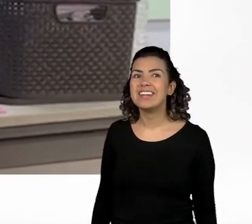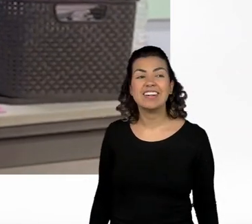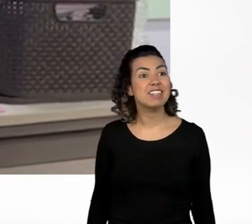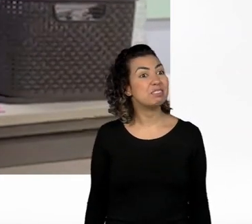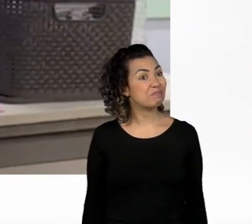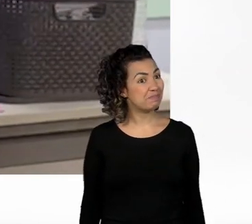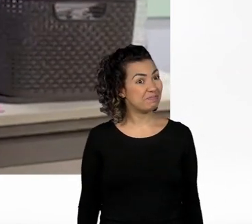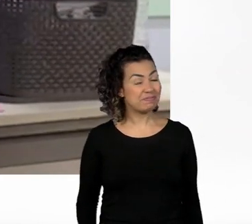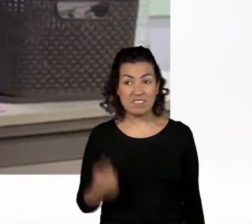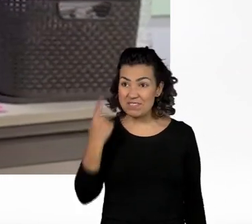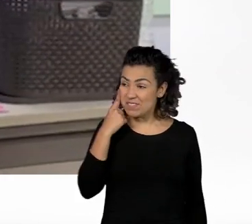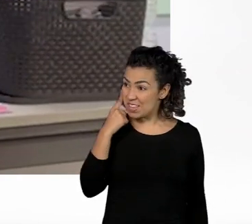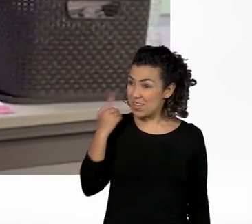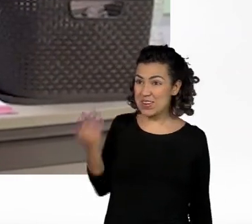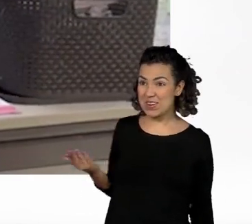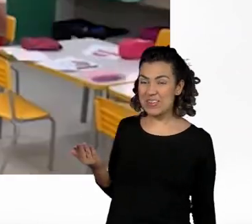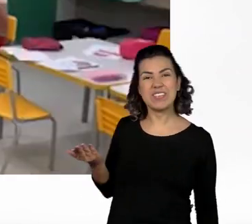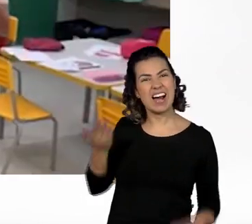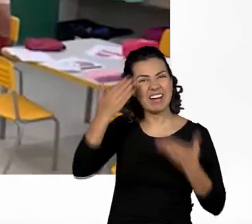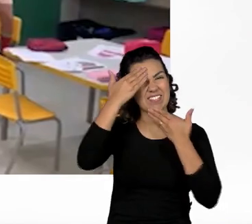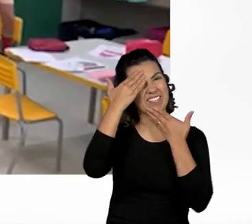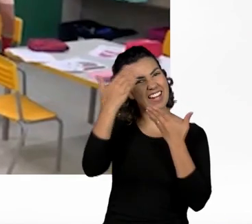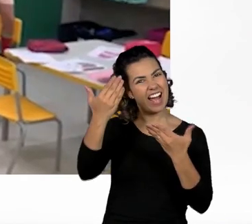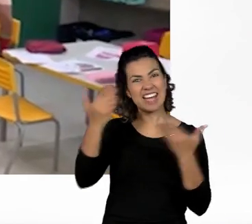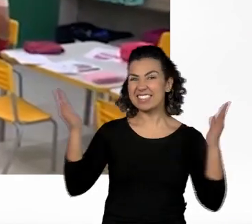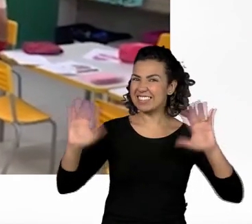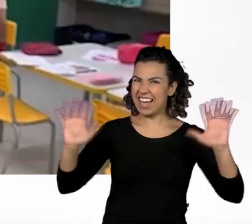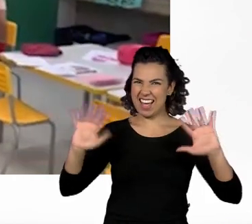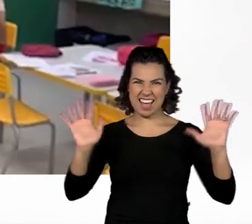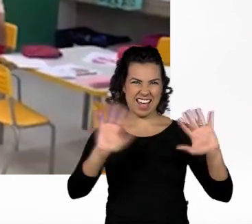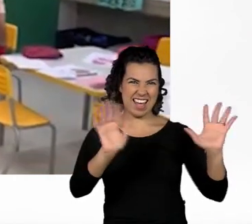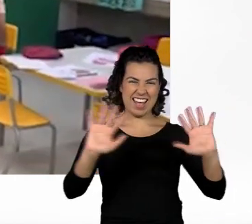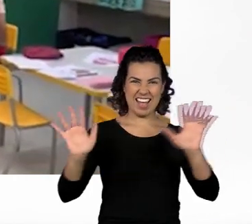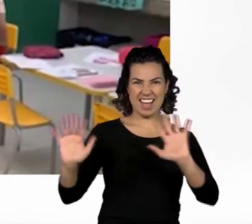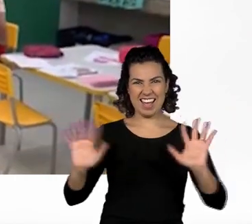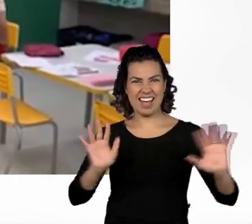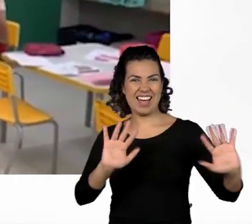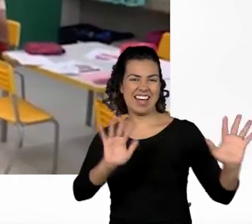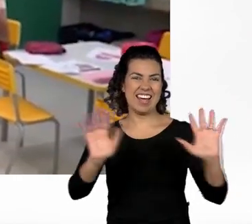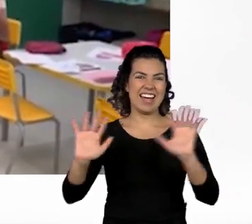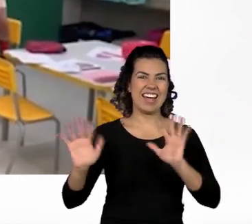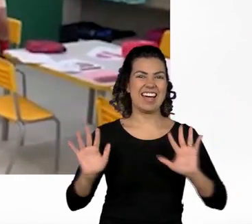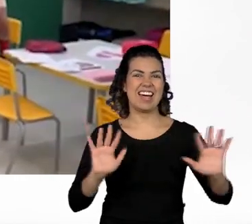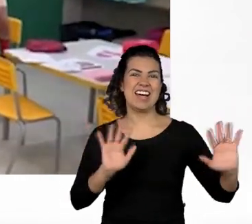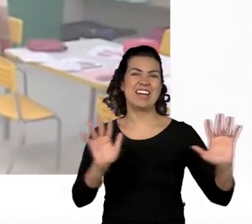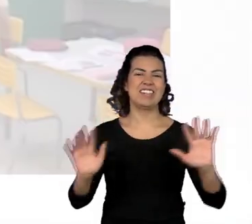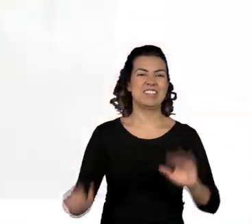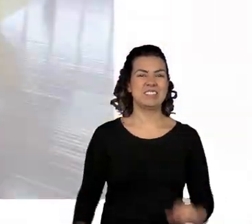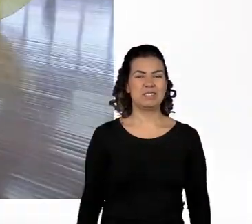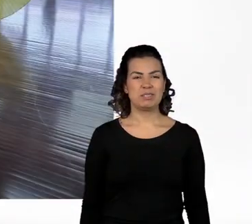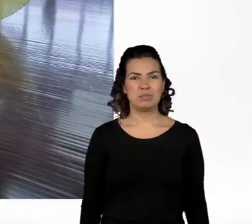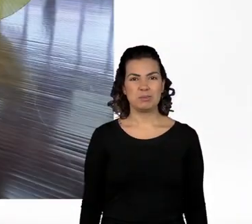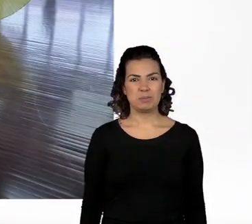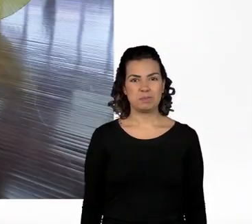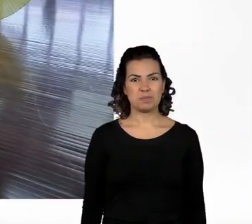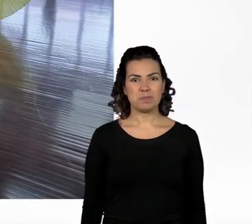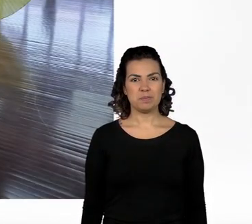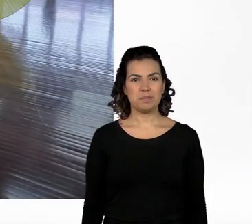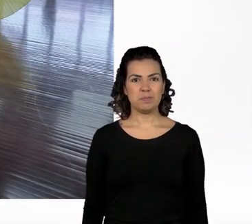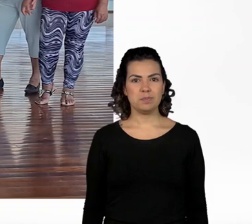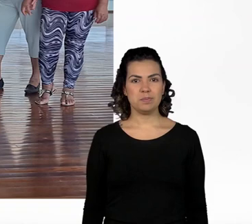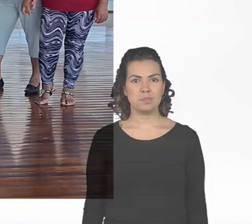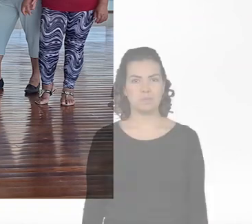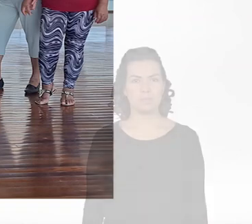Pessoal, obrigada. Tchau! Tchau! Tchau! Tchau!